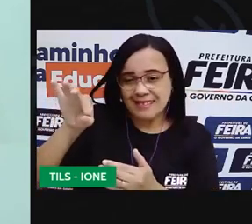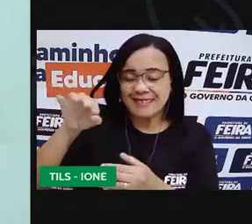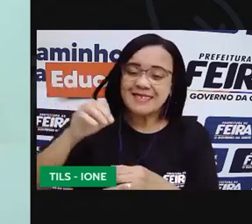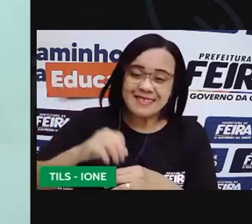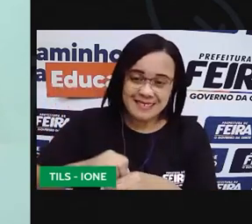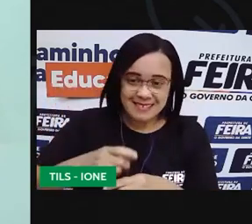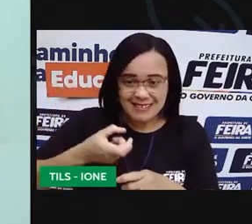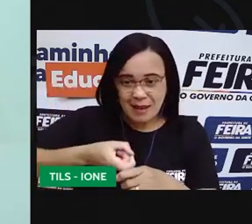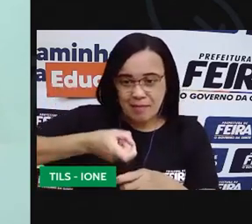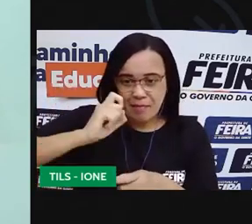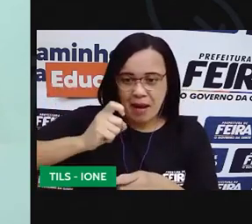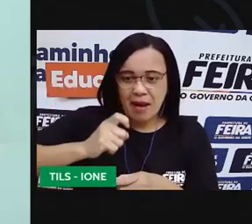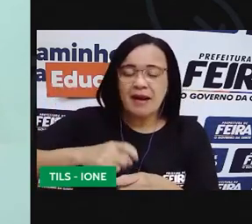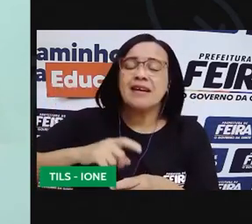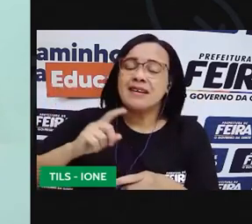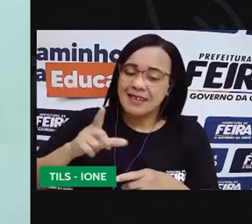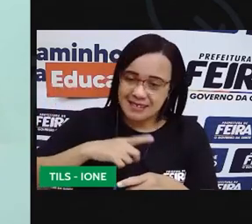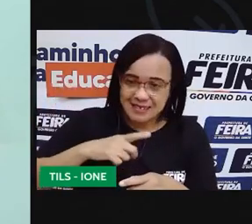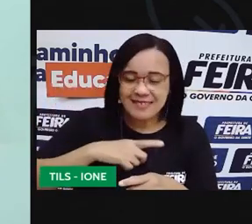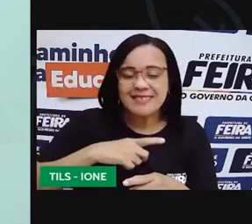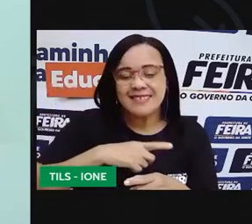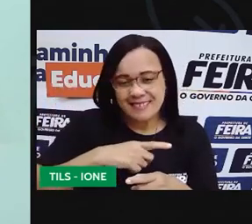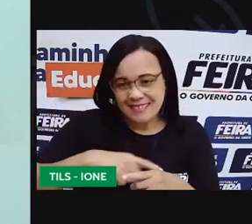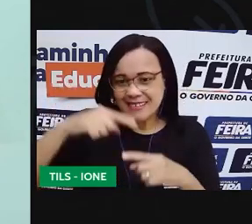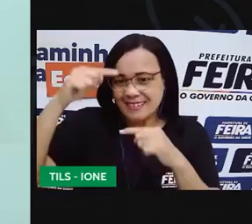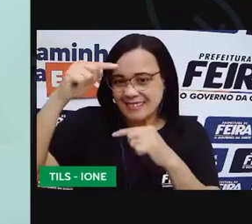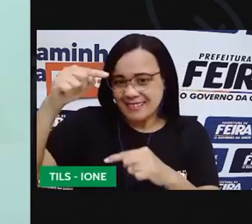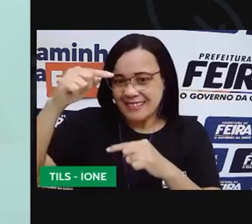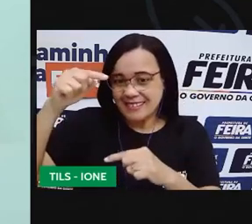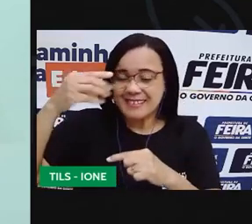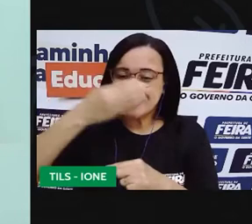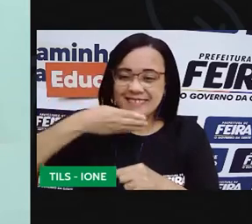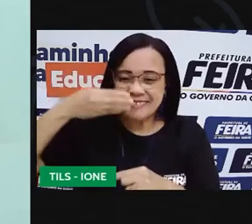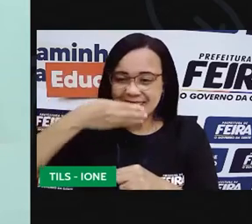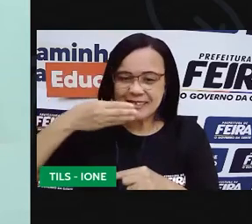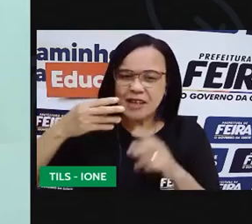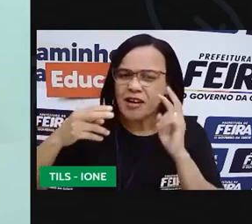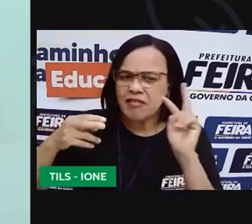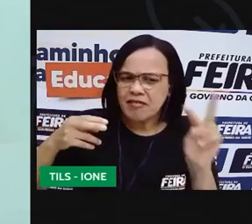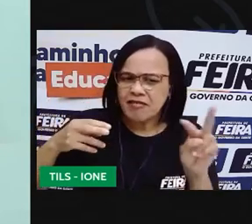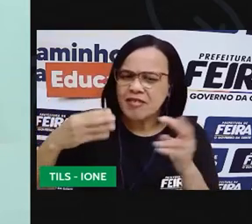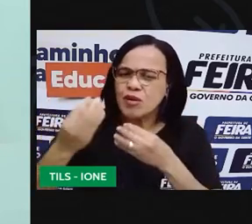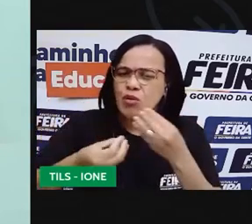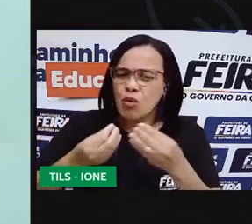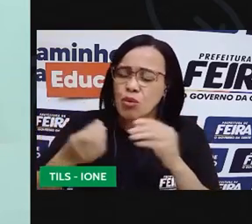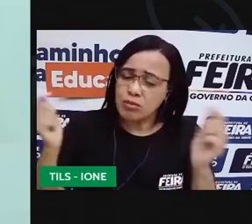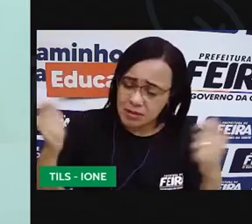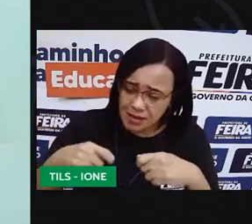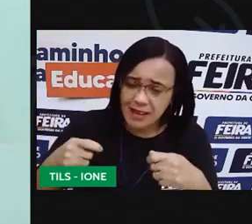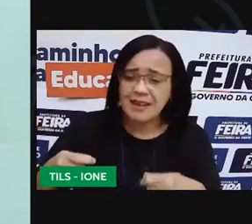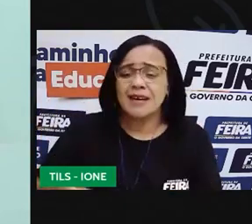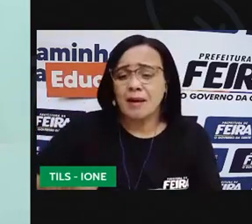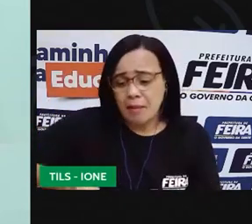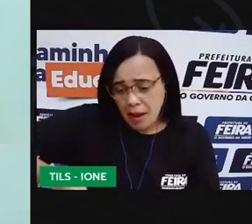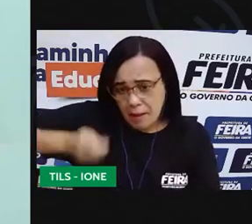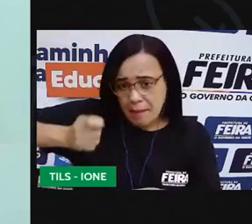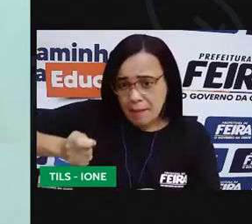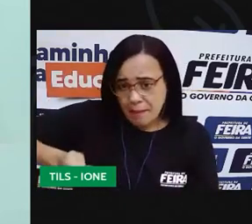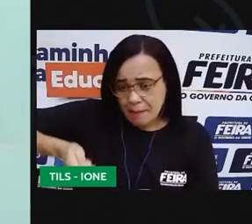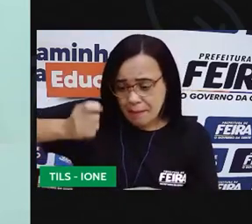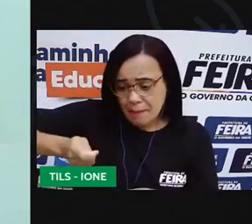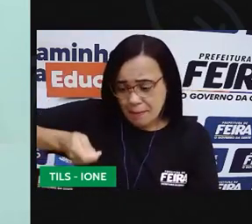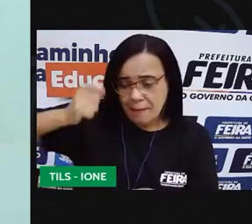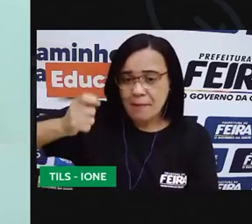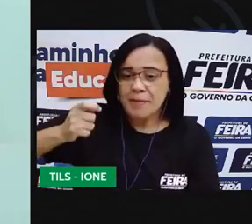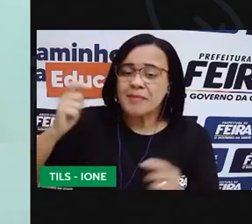tampinhas de garrafa podem ser utilizadas na pescaria e para você pescar com a peneira. Então, eu vou usar aqui a tampinha